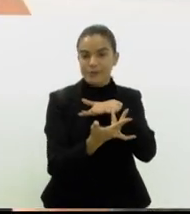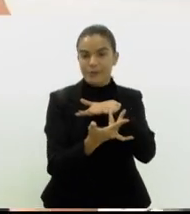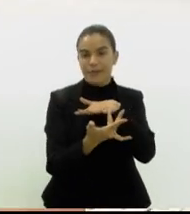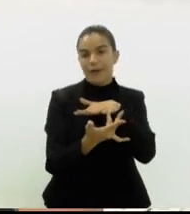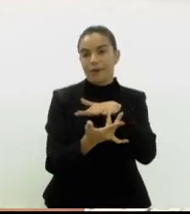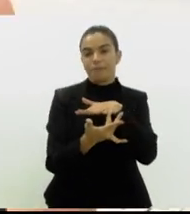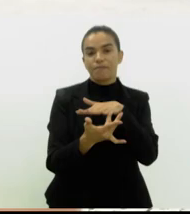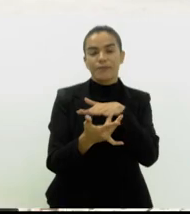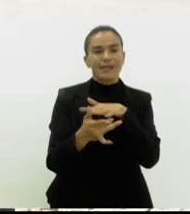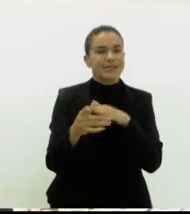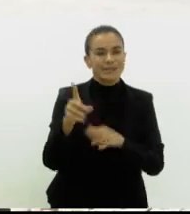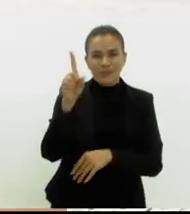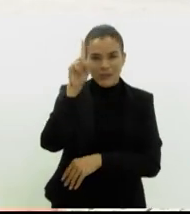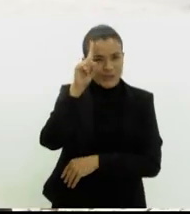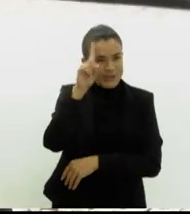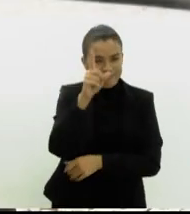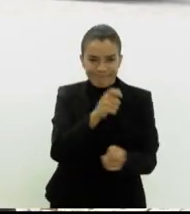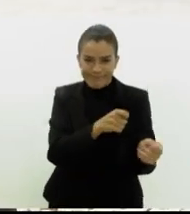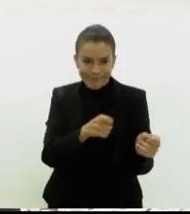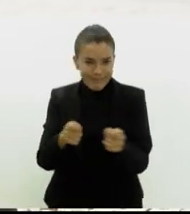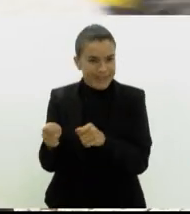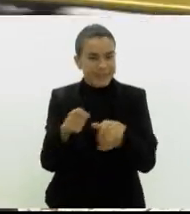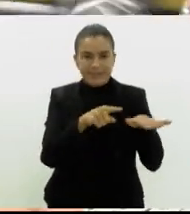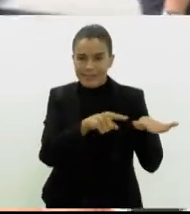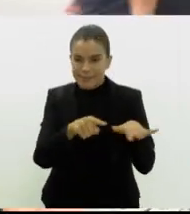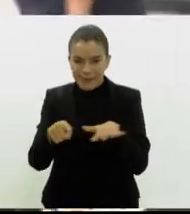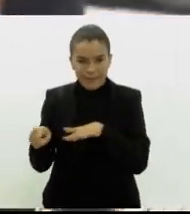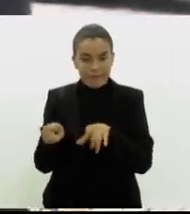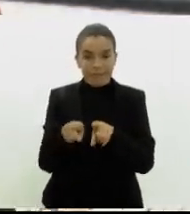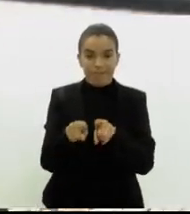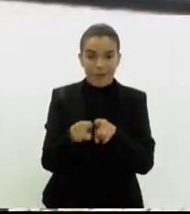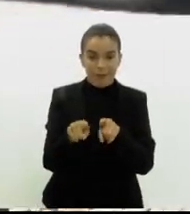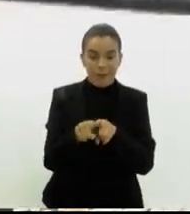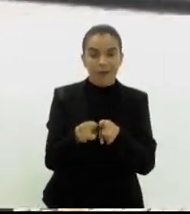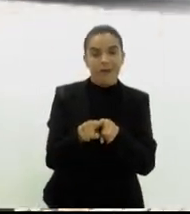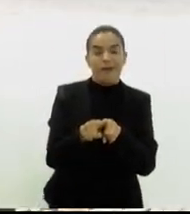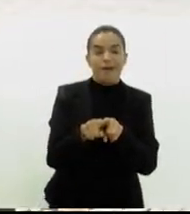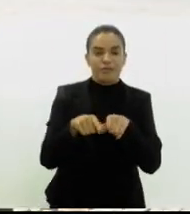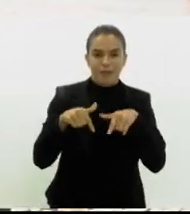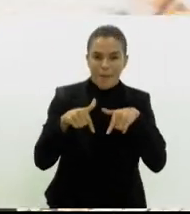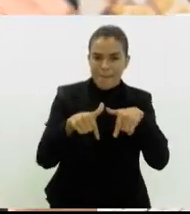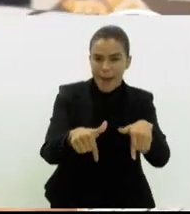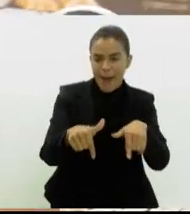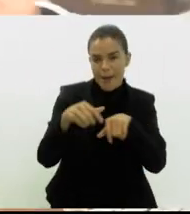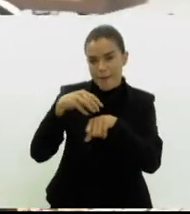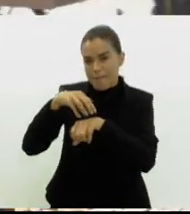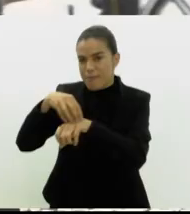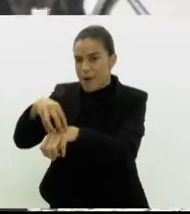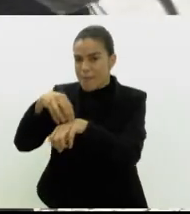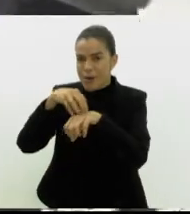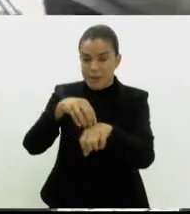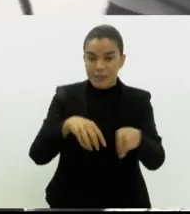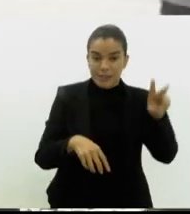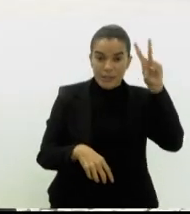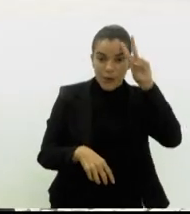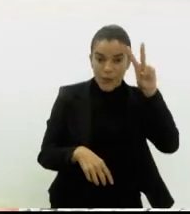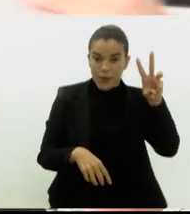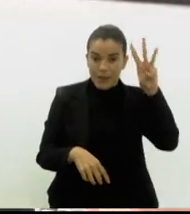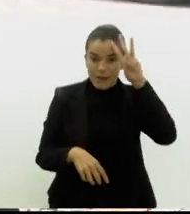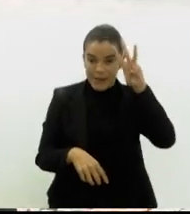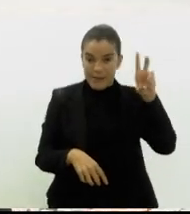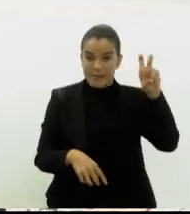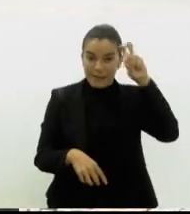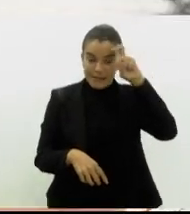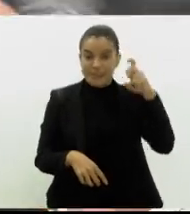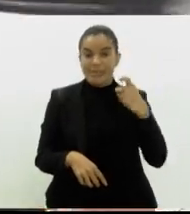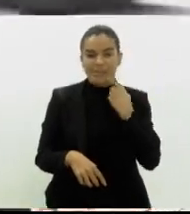que diariamente, semanalmente, a gente faz essas ações itinerantes, segunda, terça, quinta e sexta,